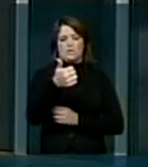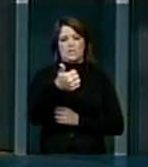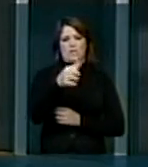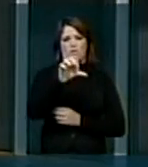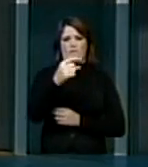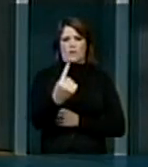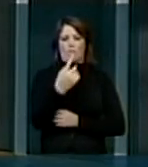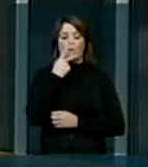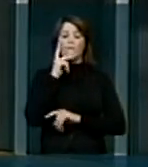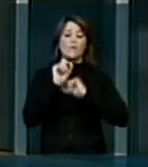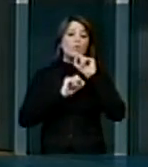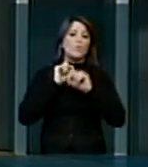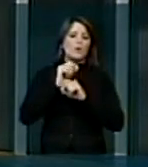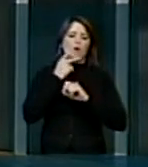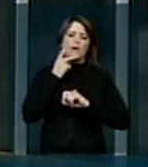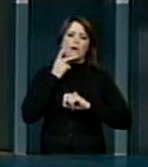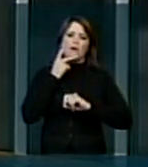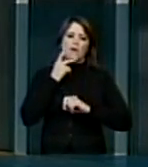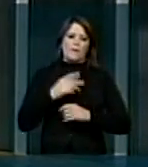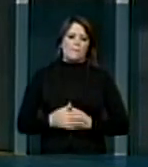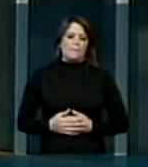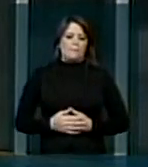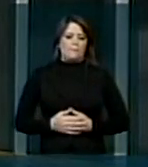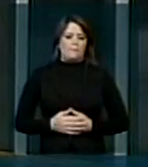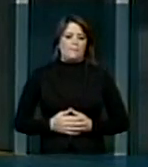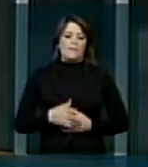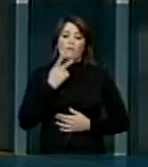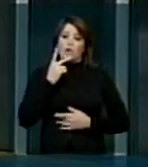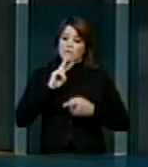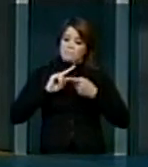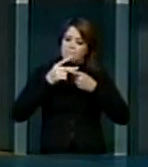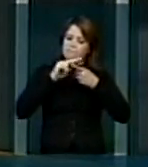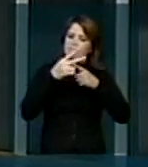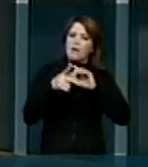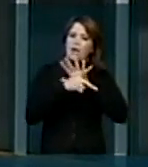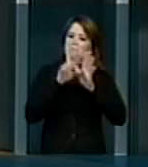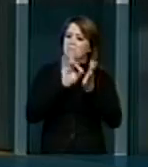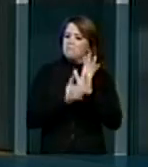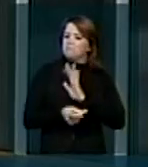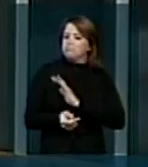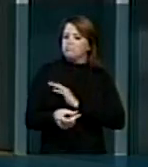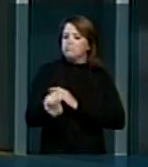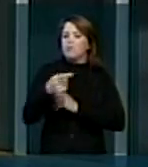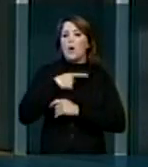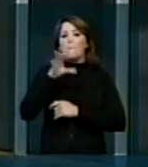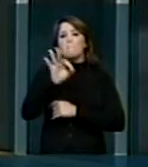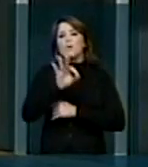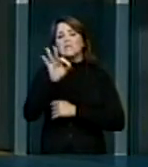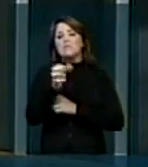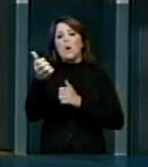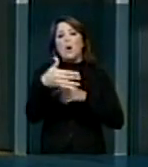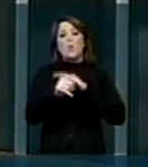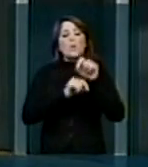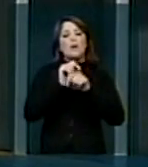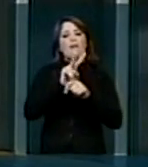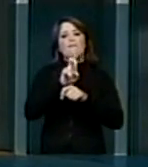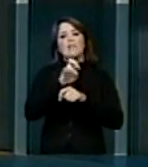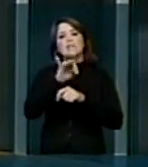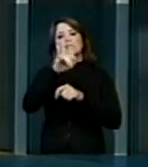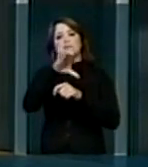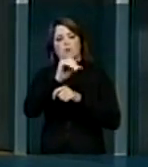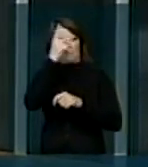prevê que os adicionais são definitivos por percentuais de incidentes sobre o vencimento